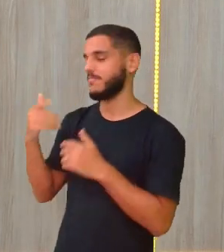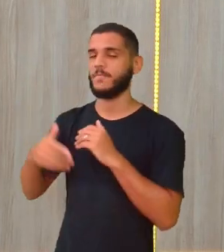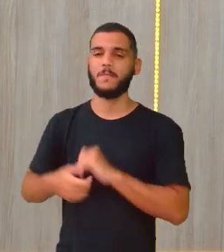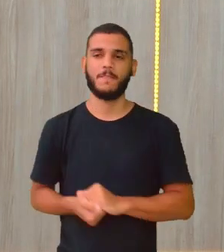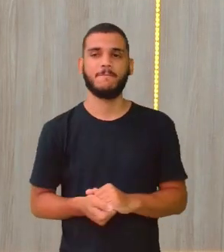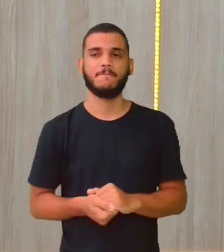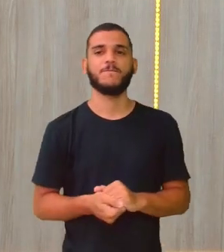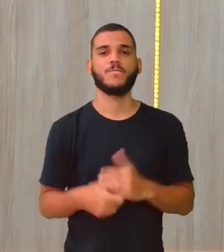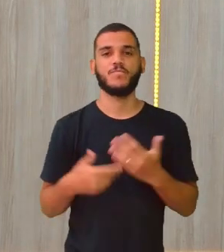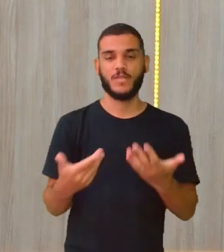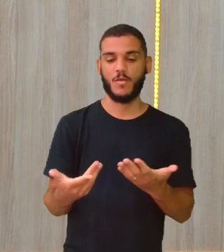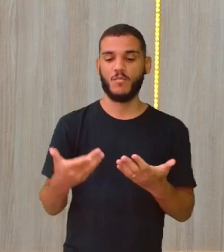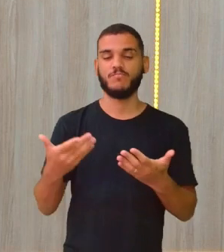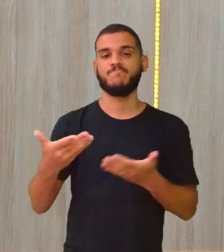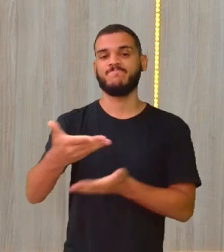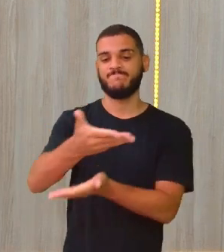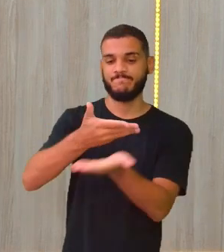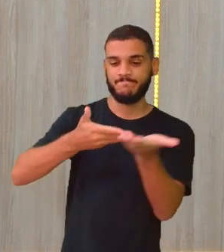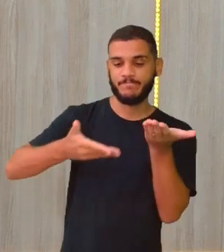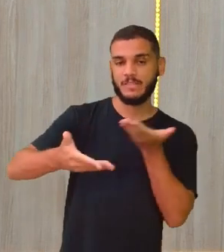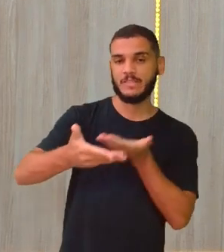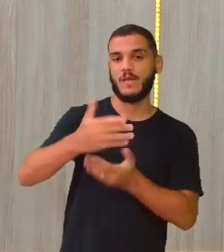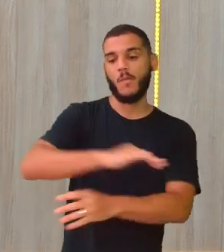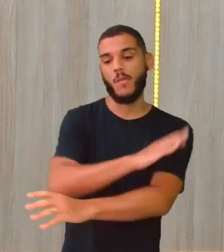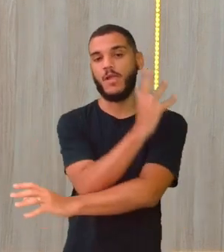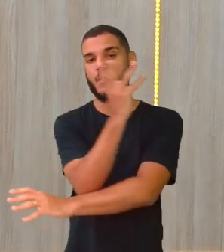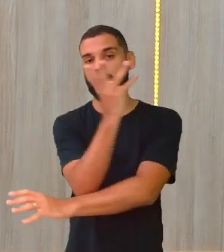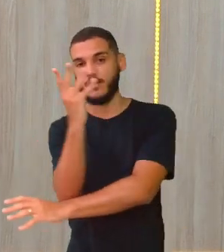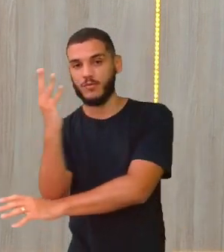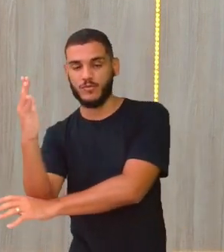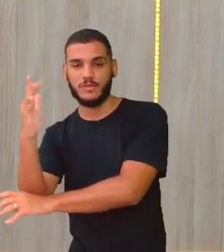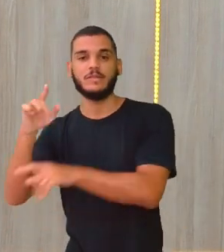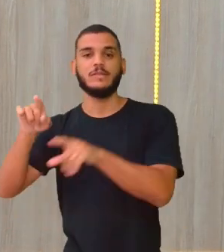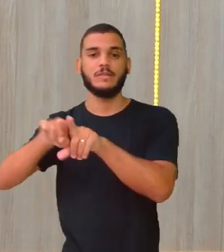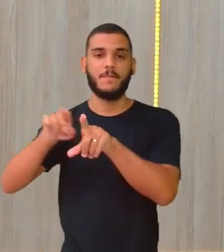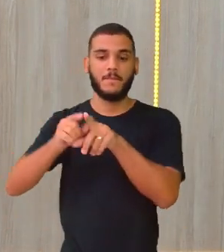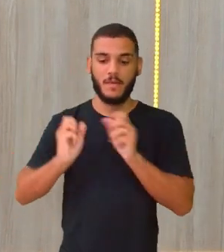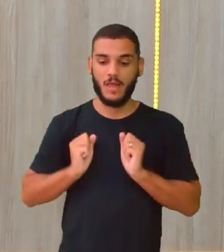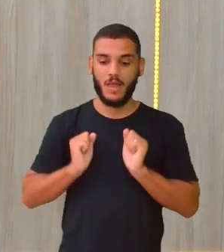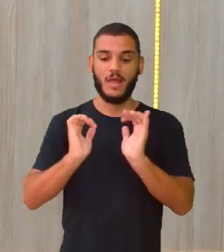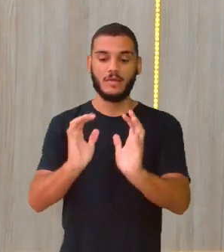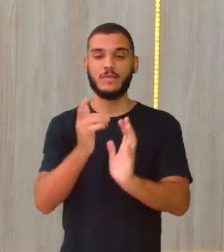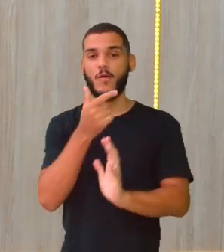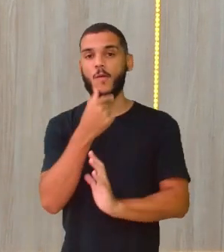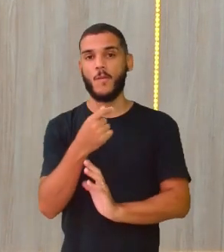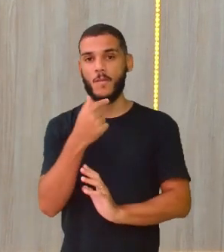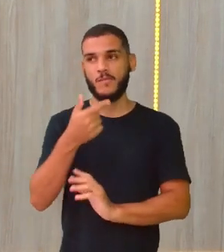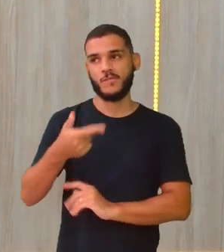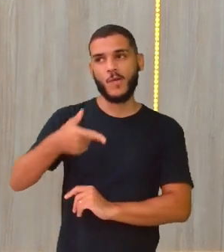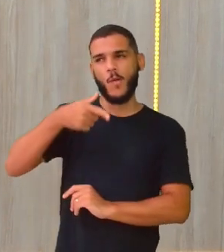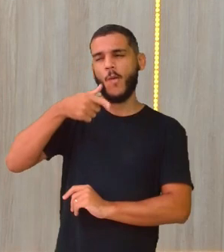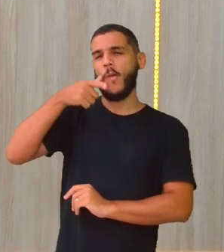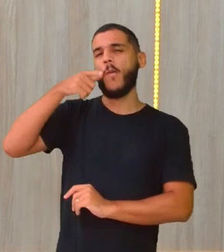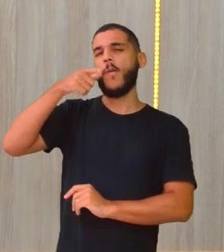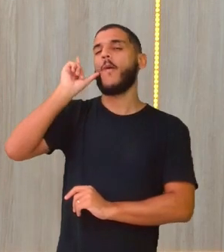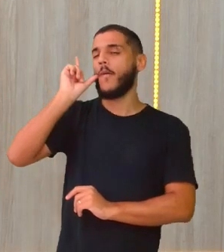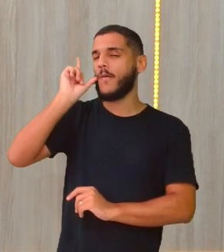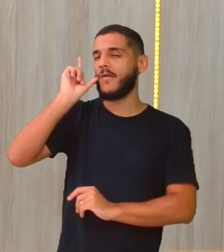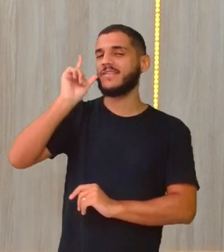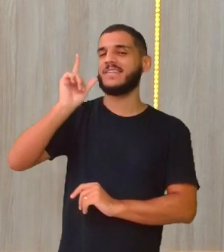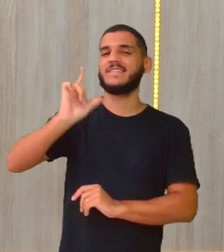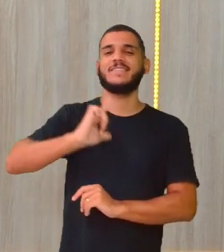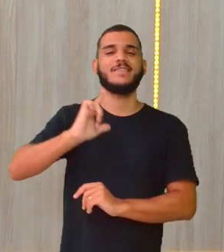Interação entre a natureza e o quê? E a ação humana. Só que ontem, né? Não seria diferente. A gente está aí num clima